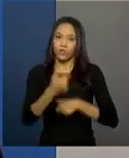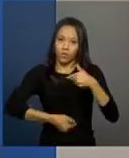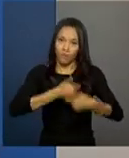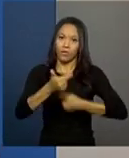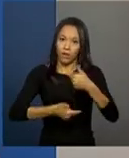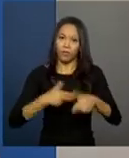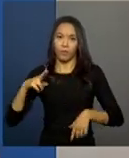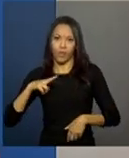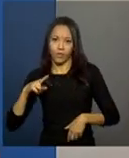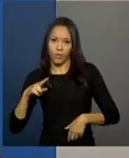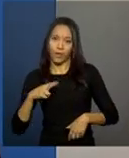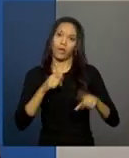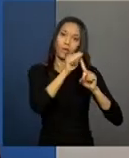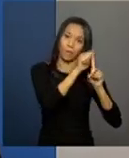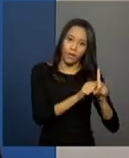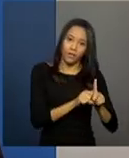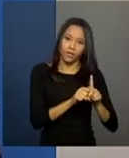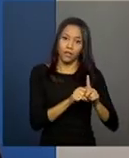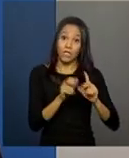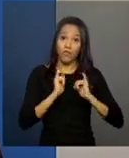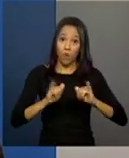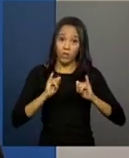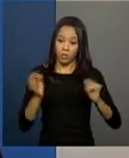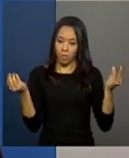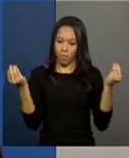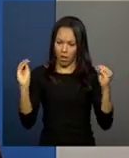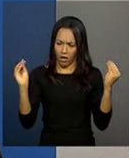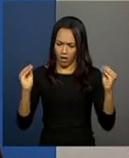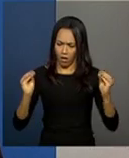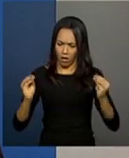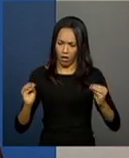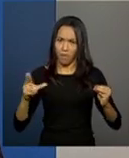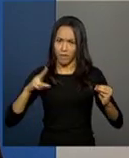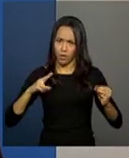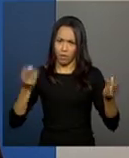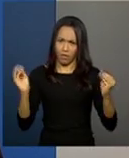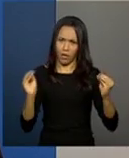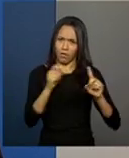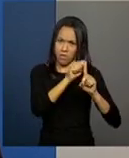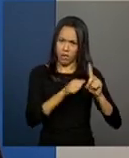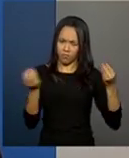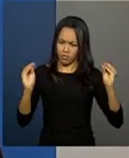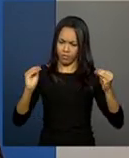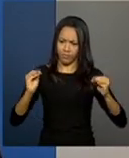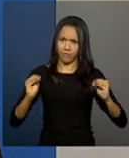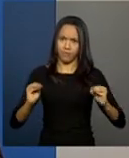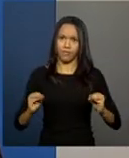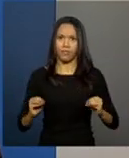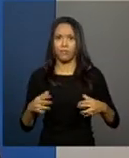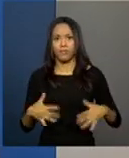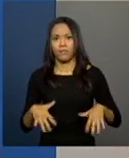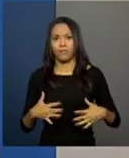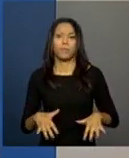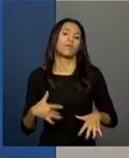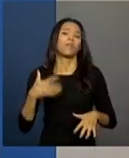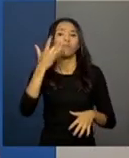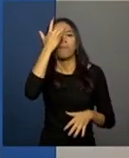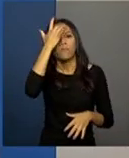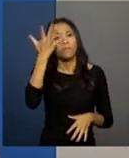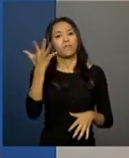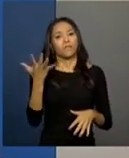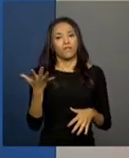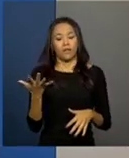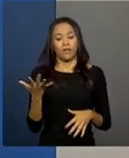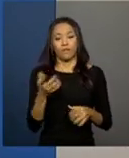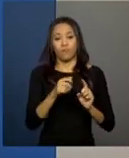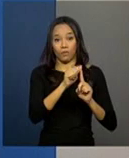individual e o mensal, né? Quer dizer, sempre. A gente consegue facilitar esse trabalho do registro